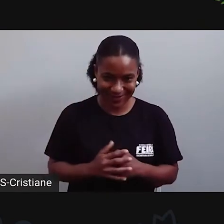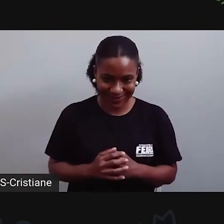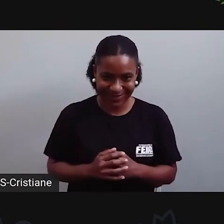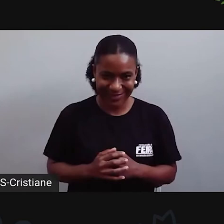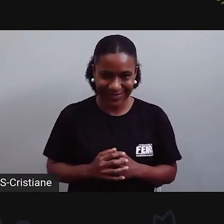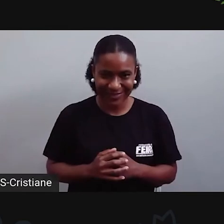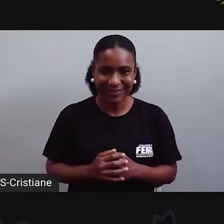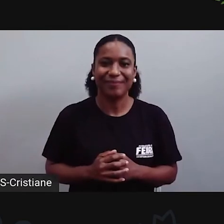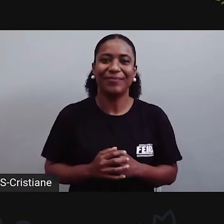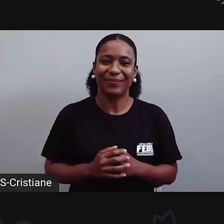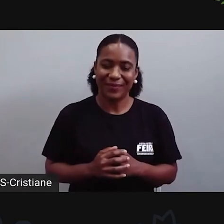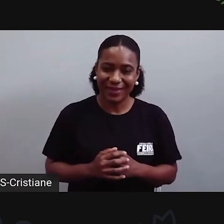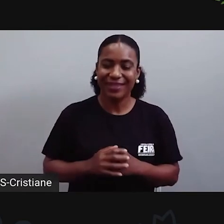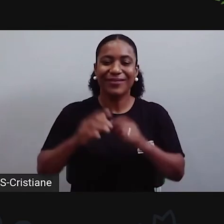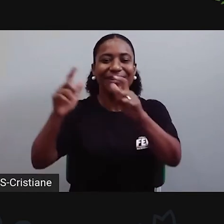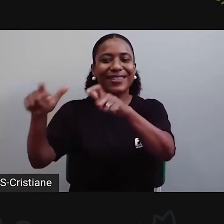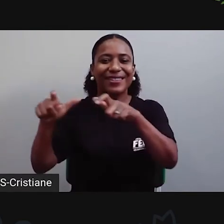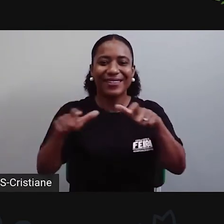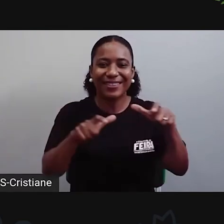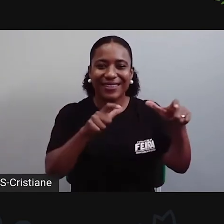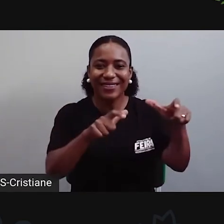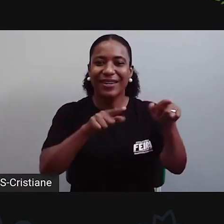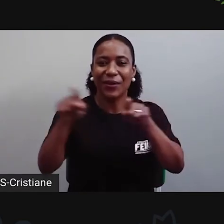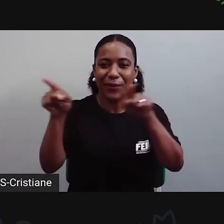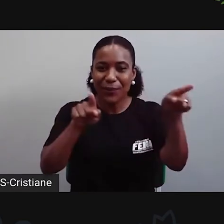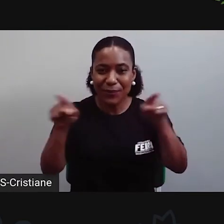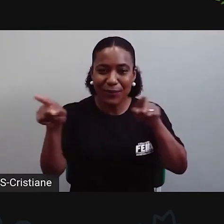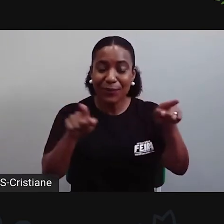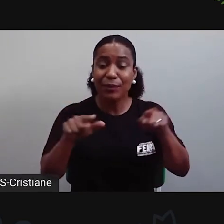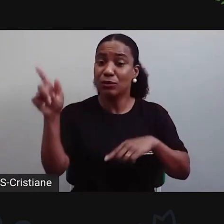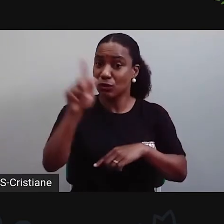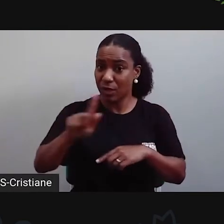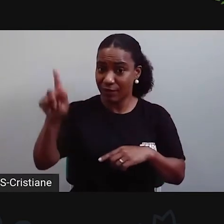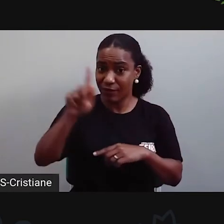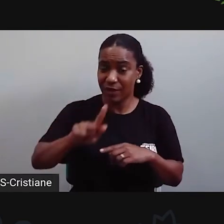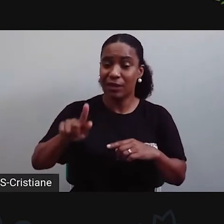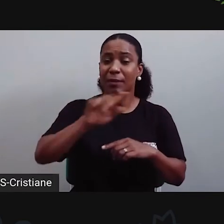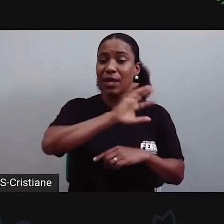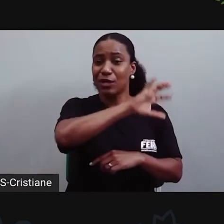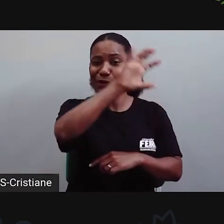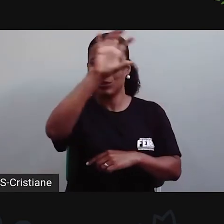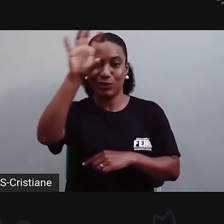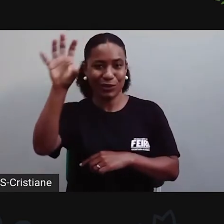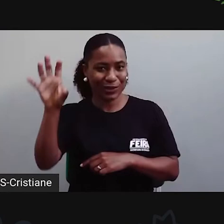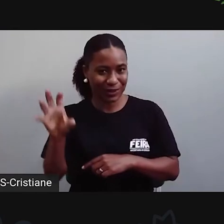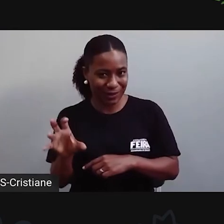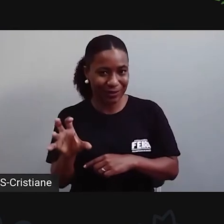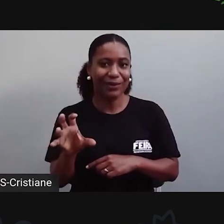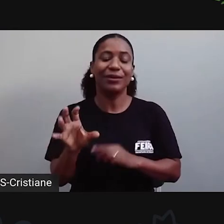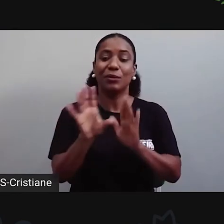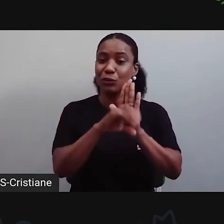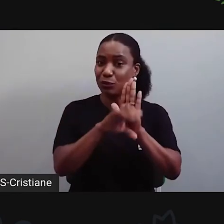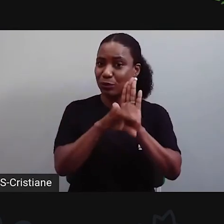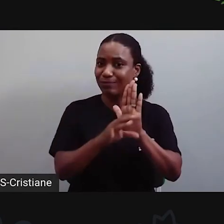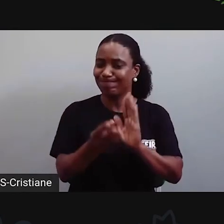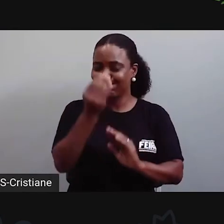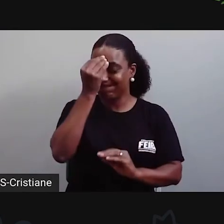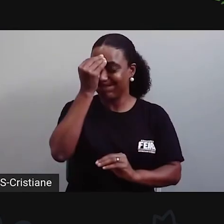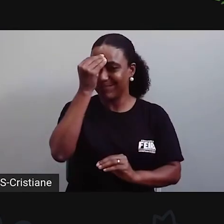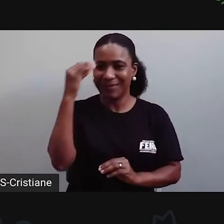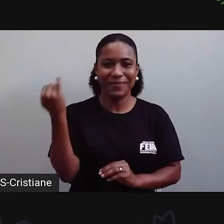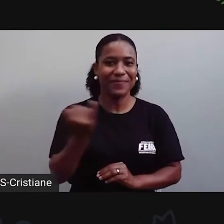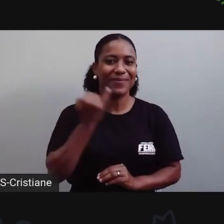vão saber o que é espaço geográfico, o é território, que é região. Então, esses conceitos foram importantes para que vocês